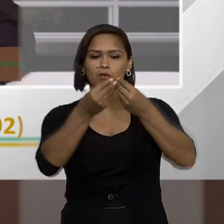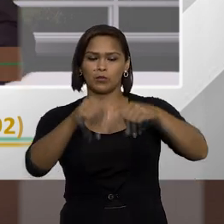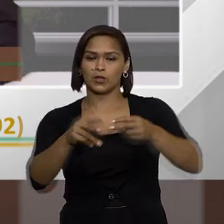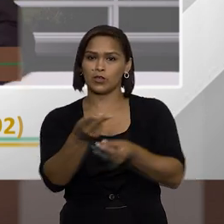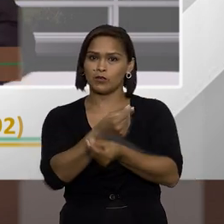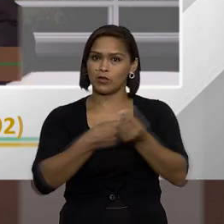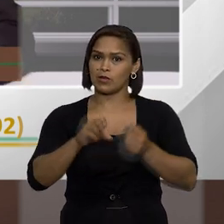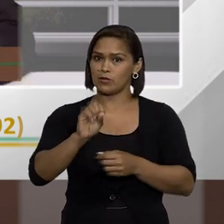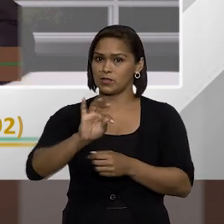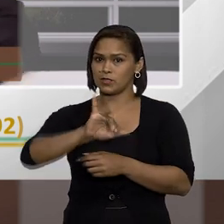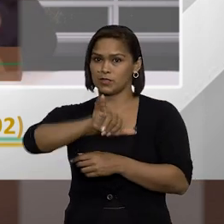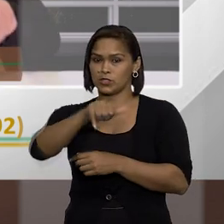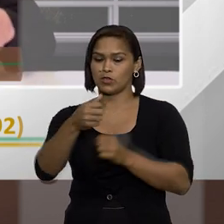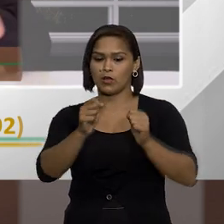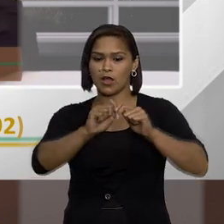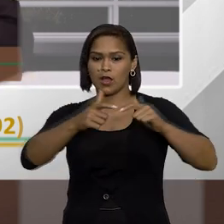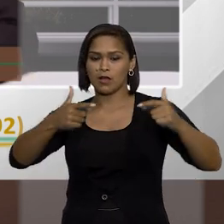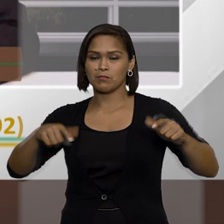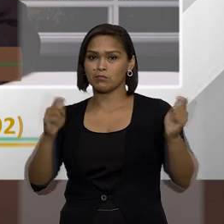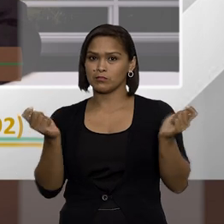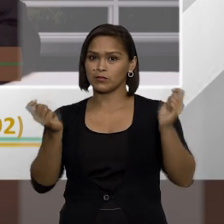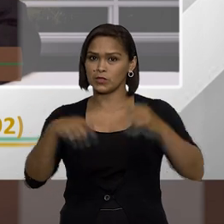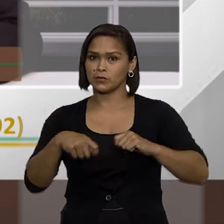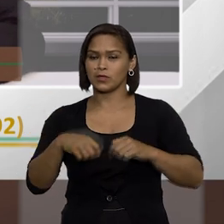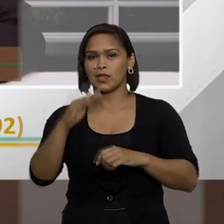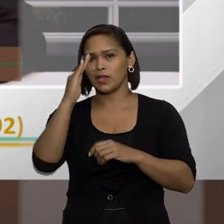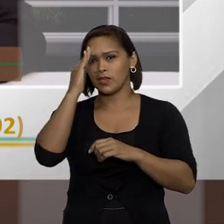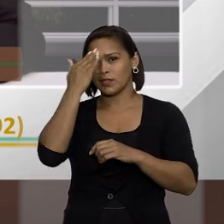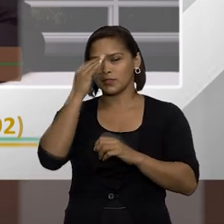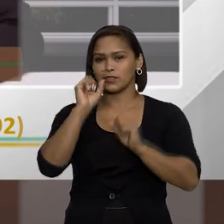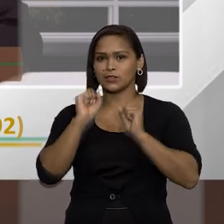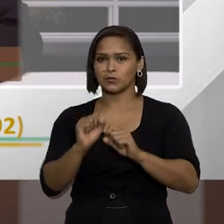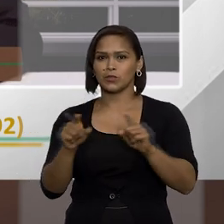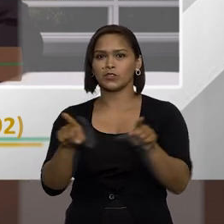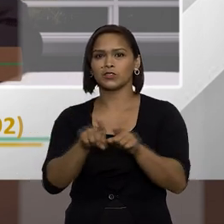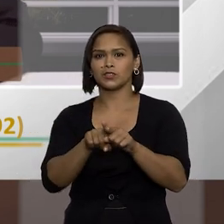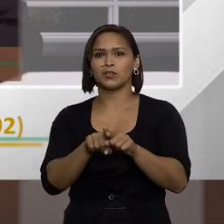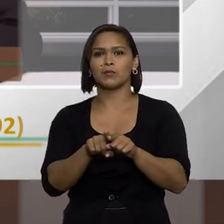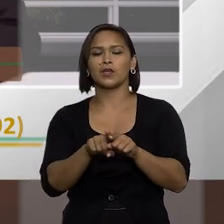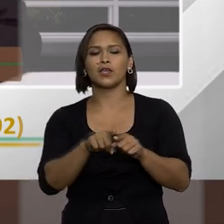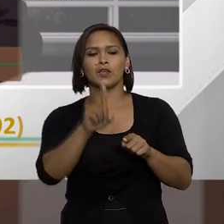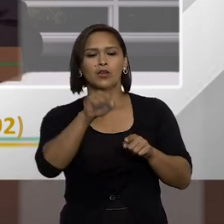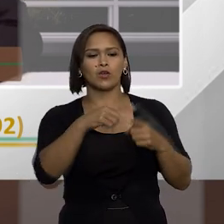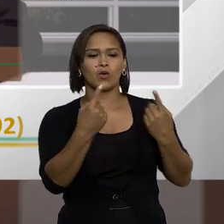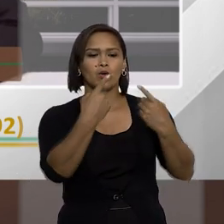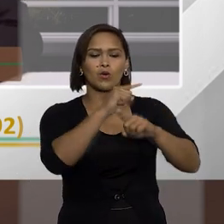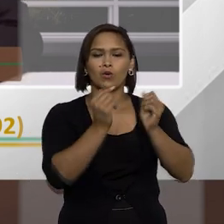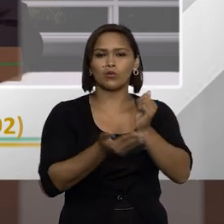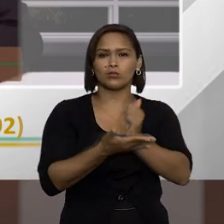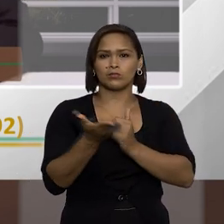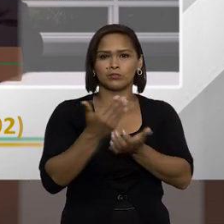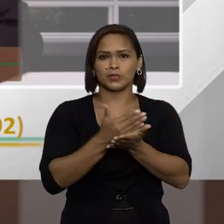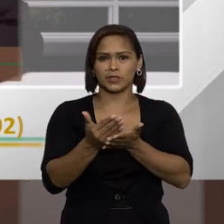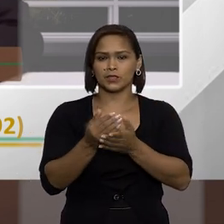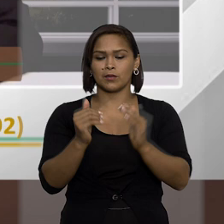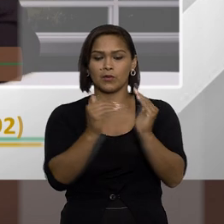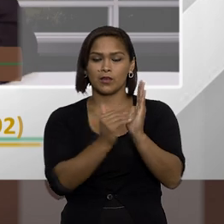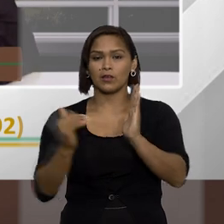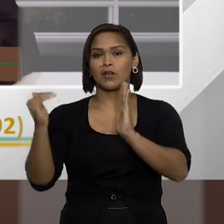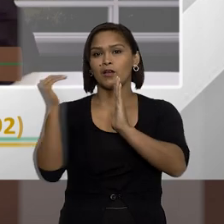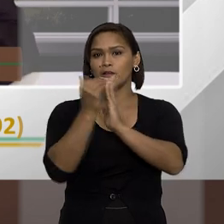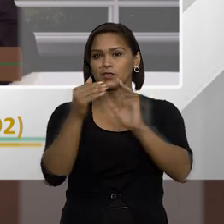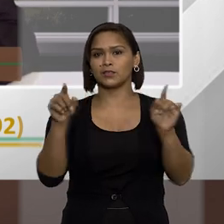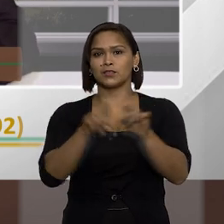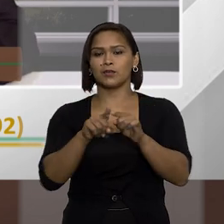prejuízo erário o STJ amplia essa possibilidade ele entende que pode também quando for ato que atenta contra os princípios e